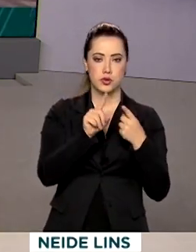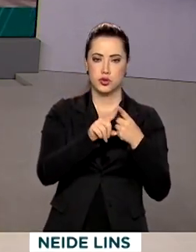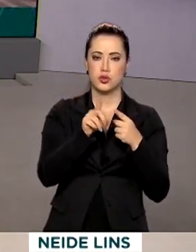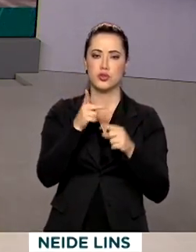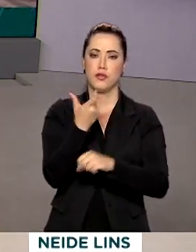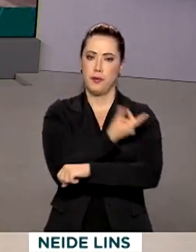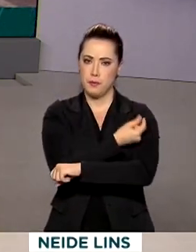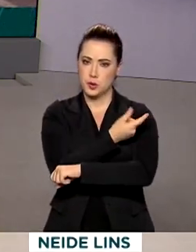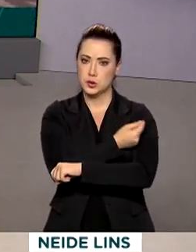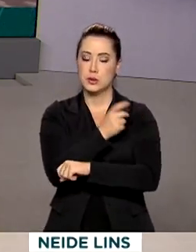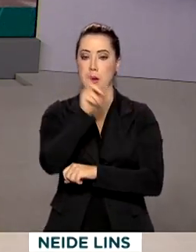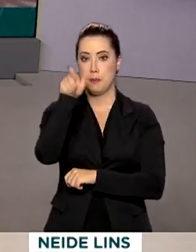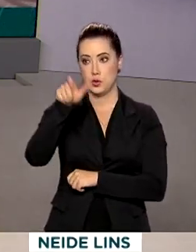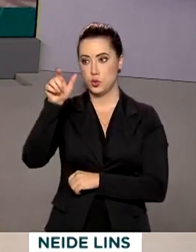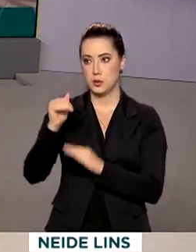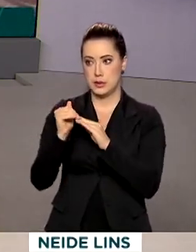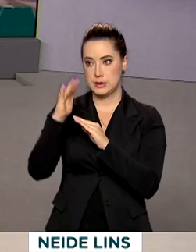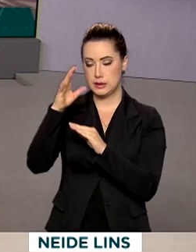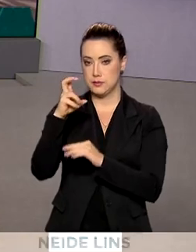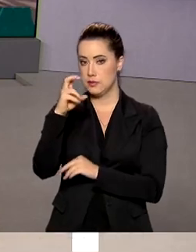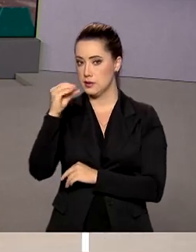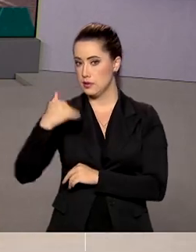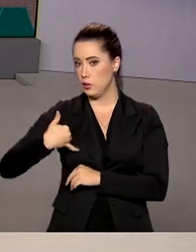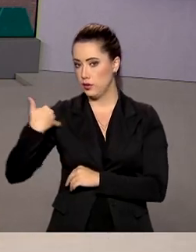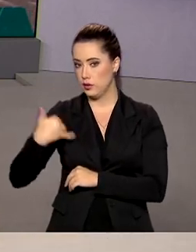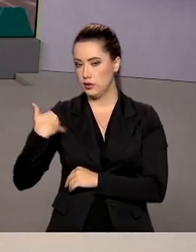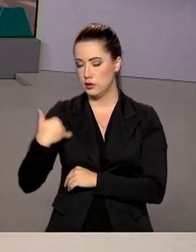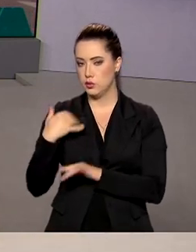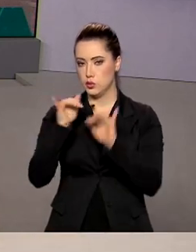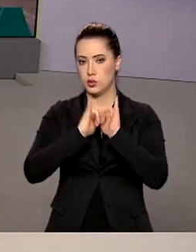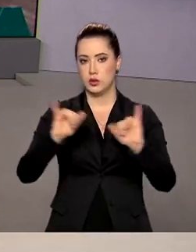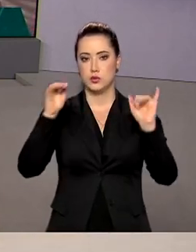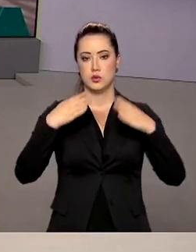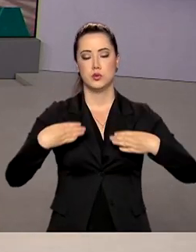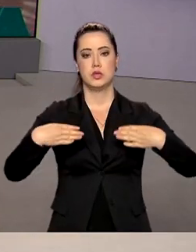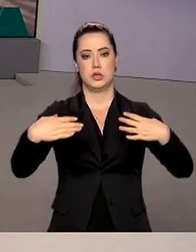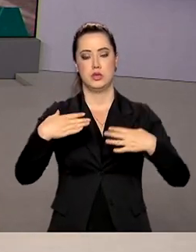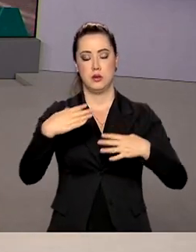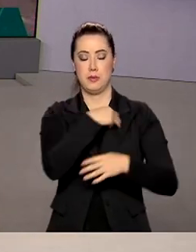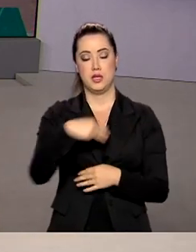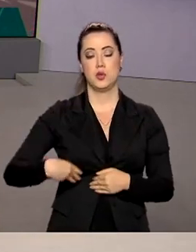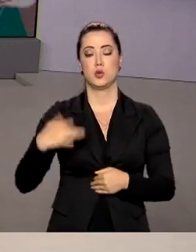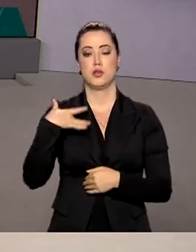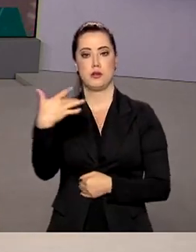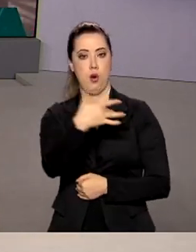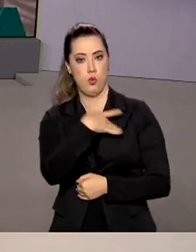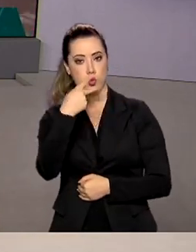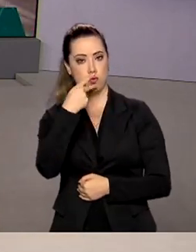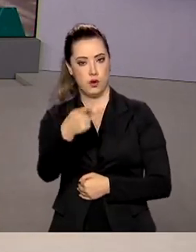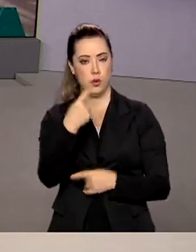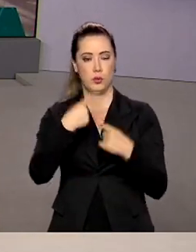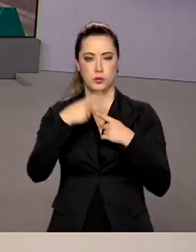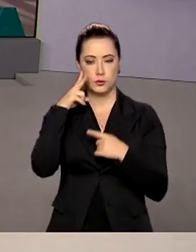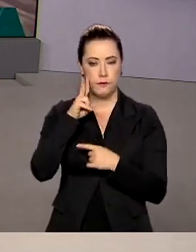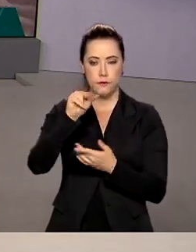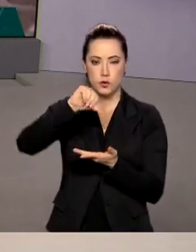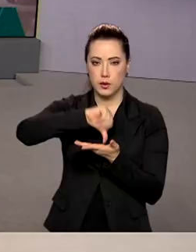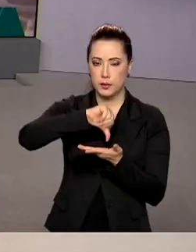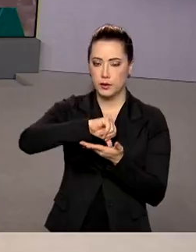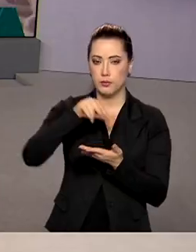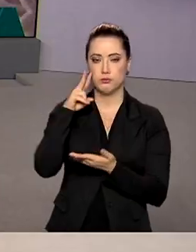população com 50 anos ou mais. O anúncio foi feito pelo ministro Eduardo Pazuello, que está em Manaus acompanhando a situação.